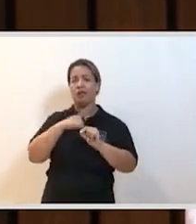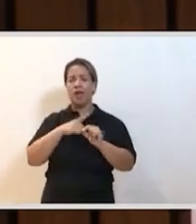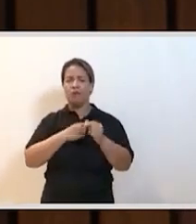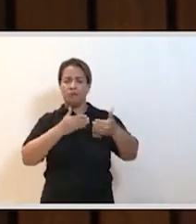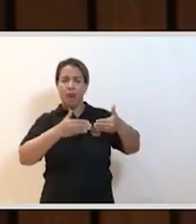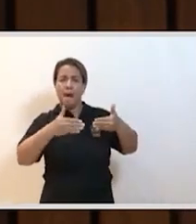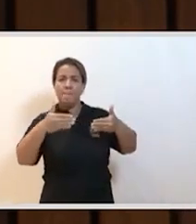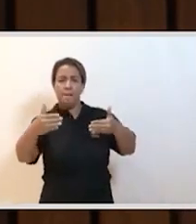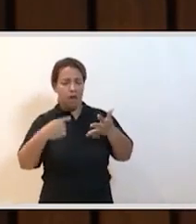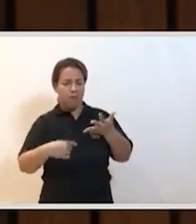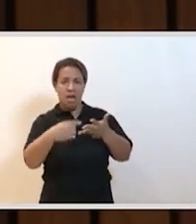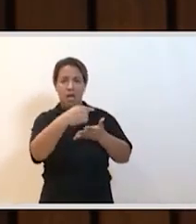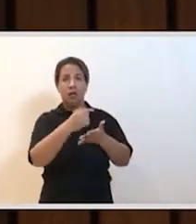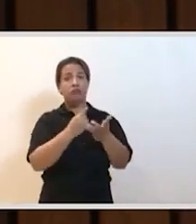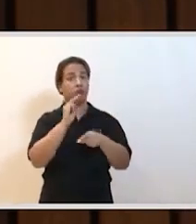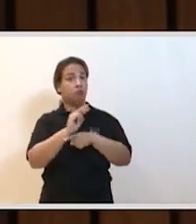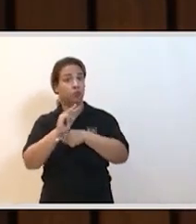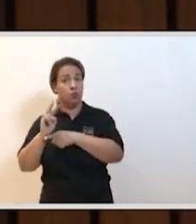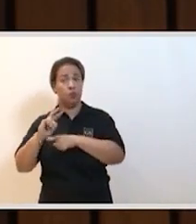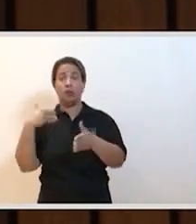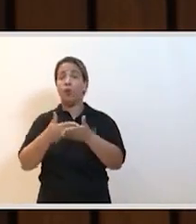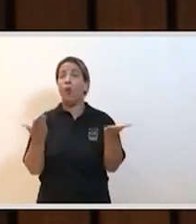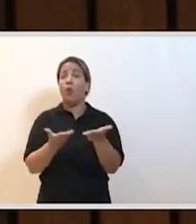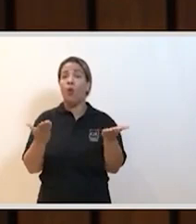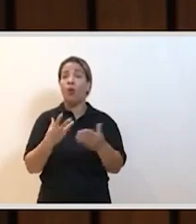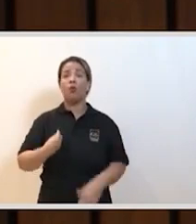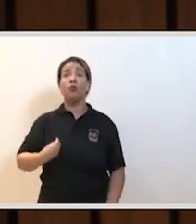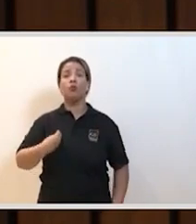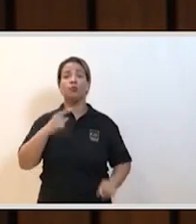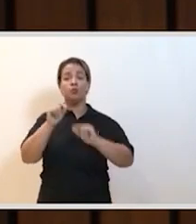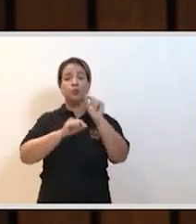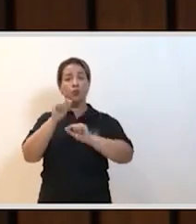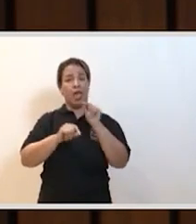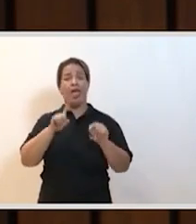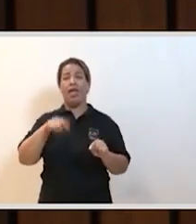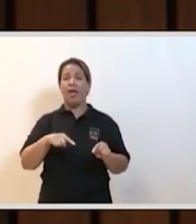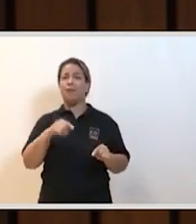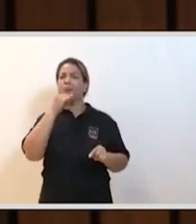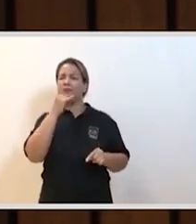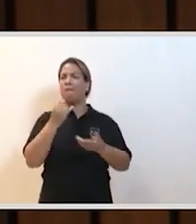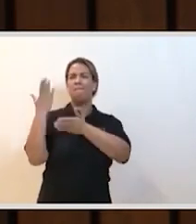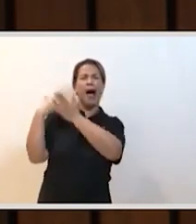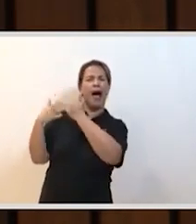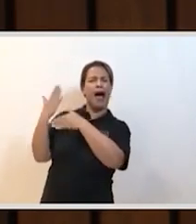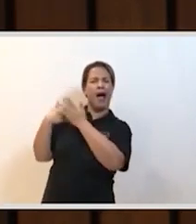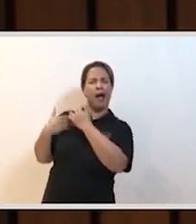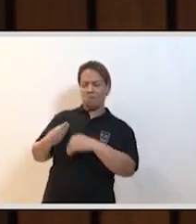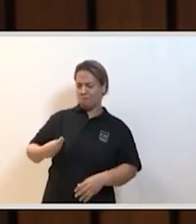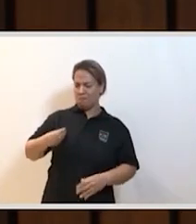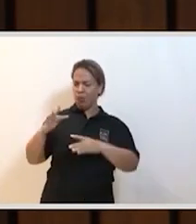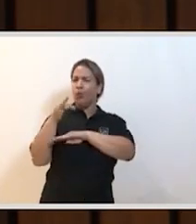as diversas diretrizes, até porque hoje a gente vive um momento em que passado, presente e futuro se confundem muito.